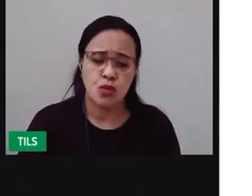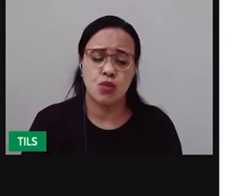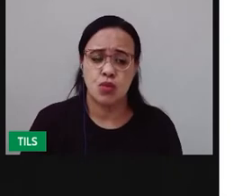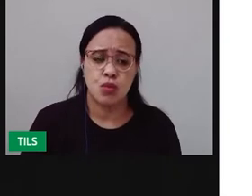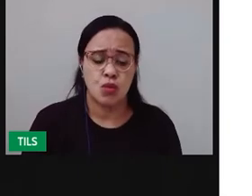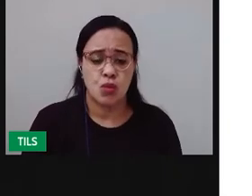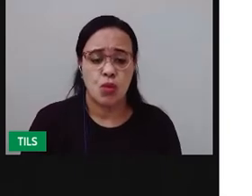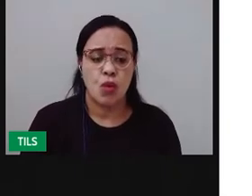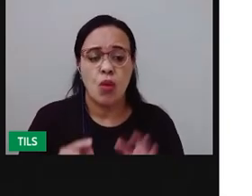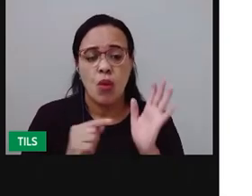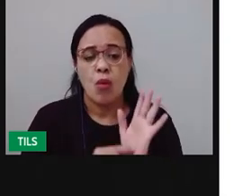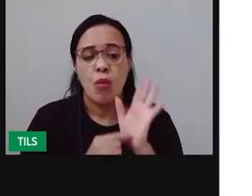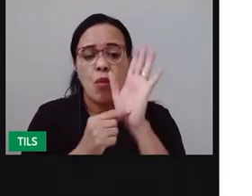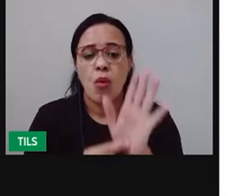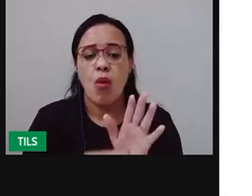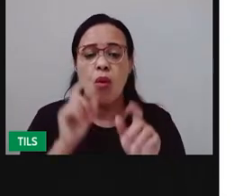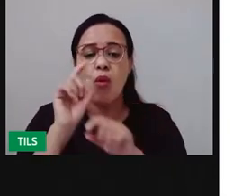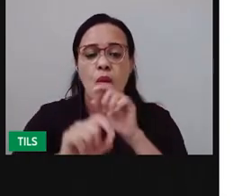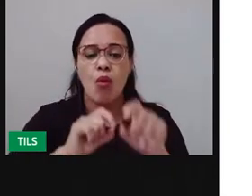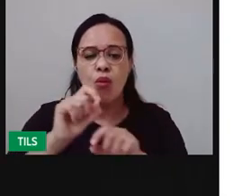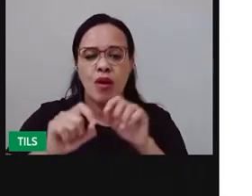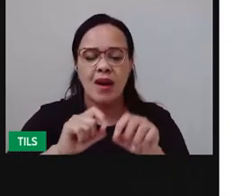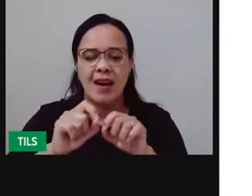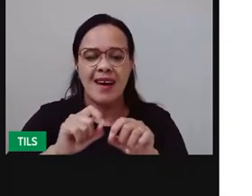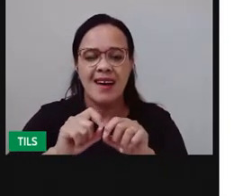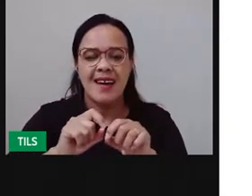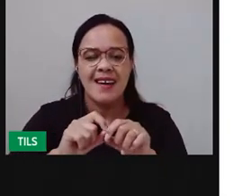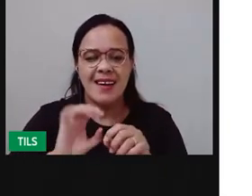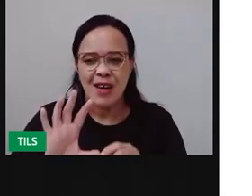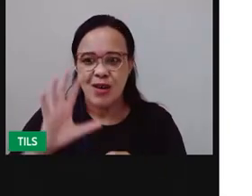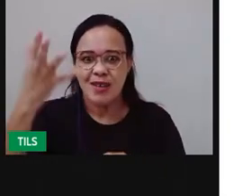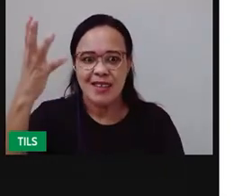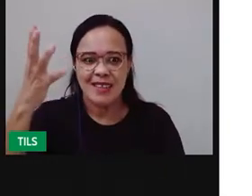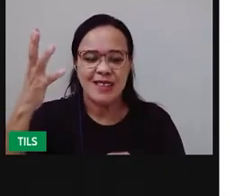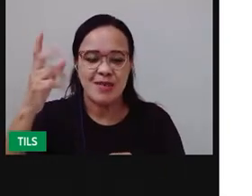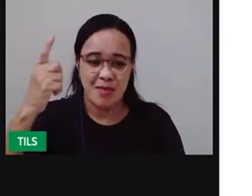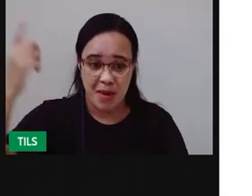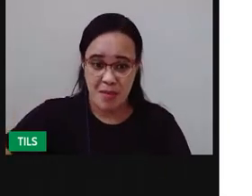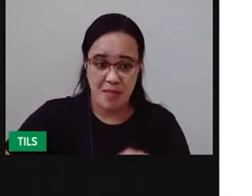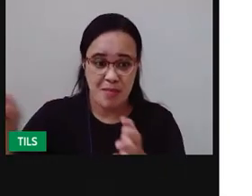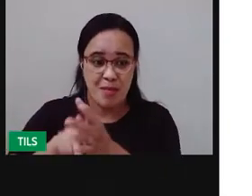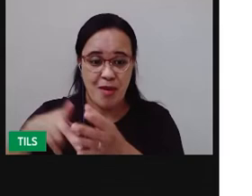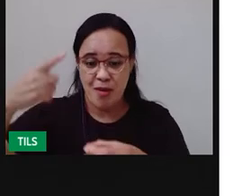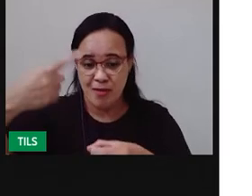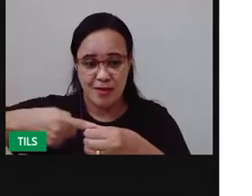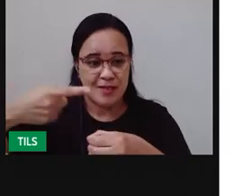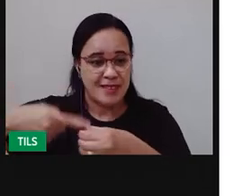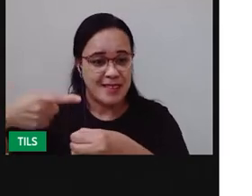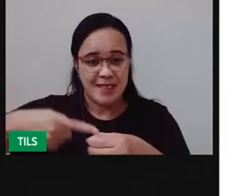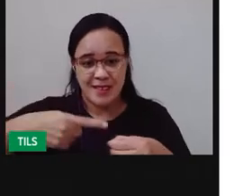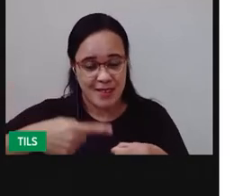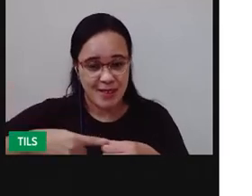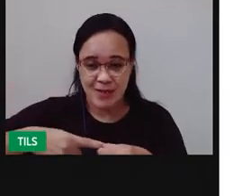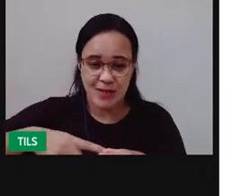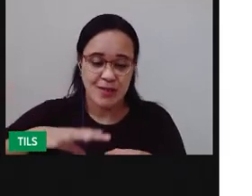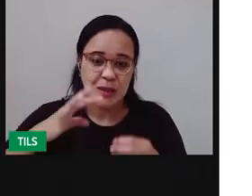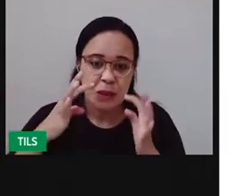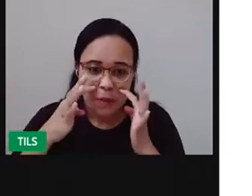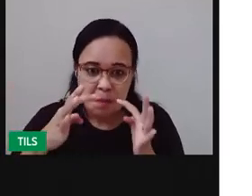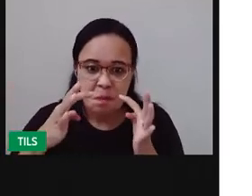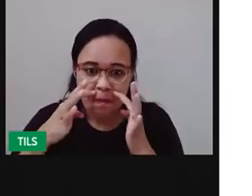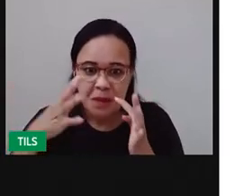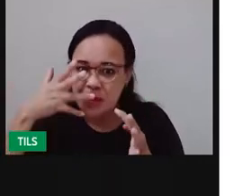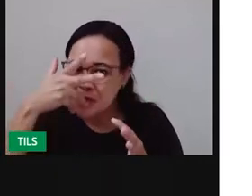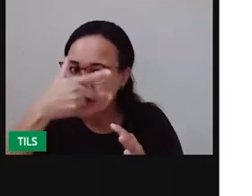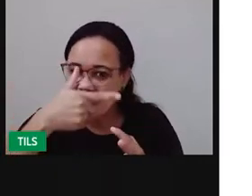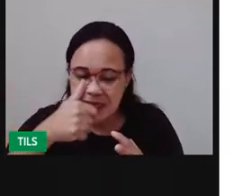ainda mais vida e expressividade ao clima do vilarejo do interior vários expositores de feira de Santana e